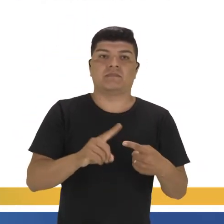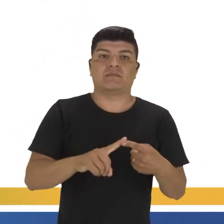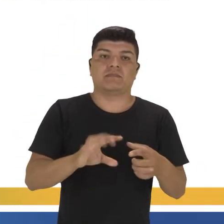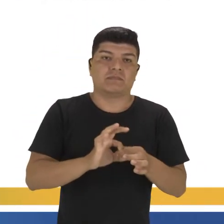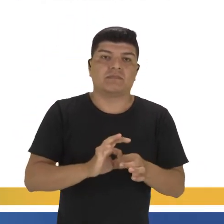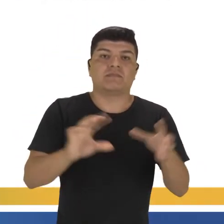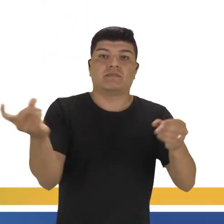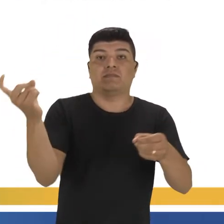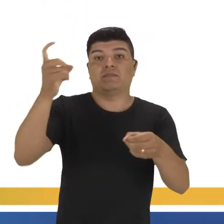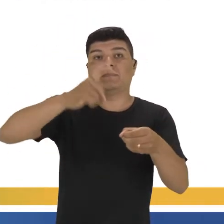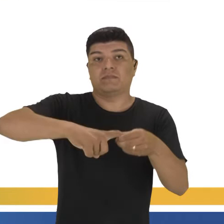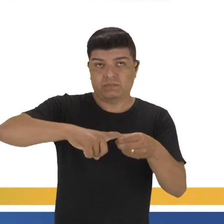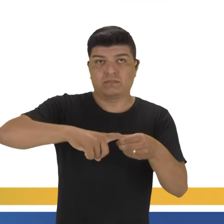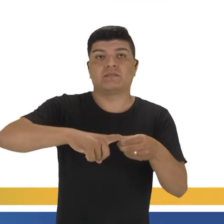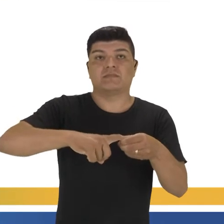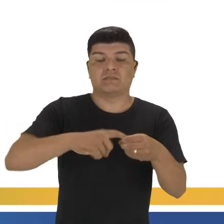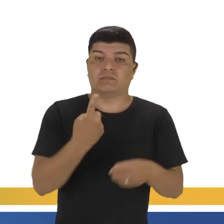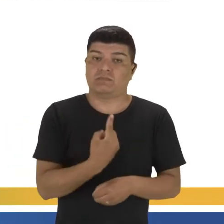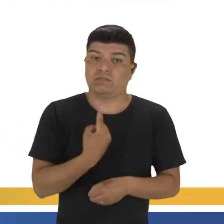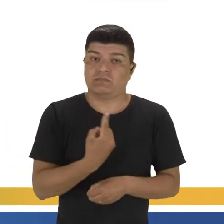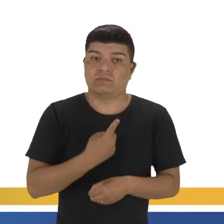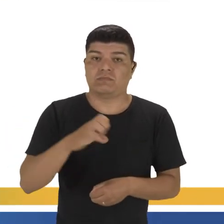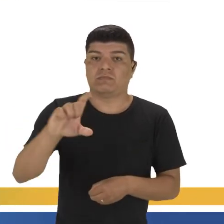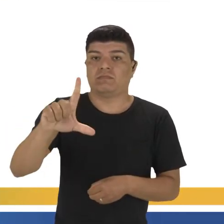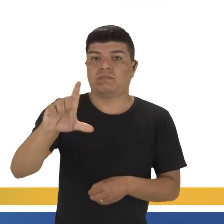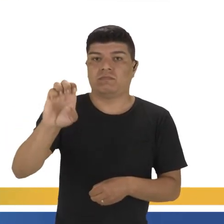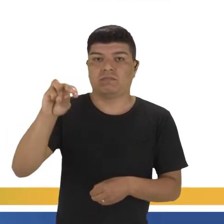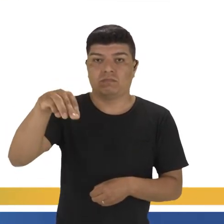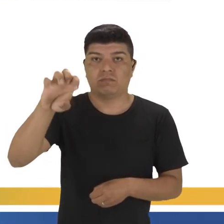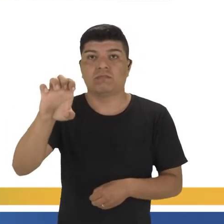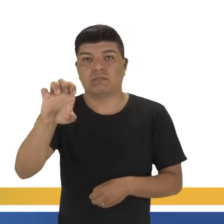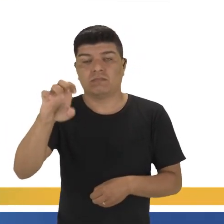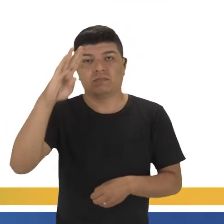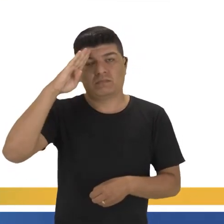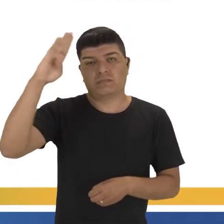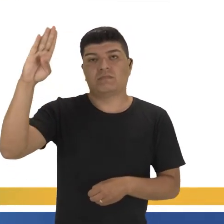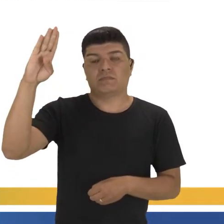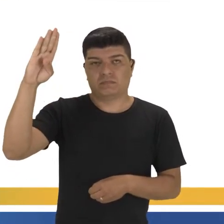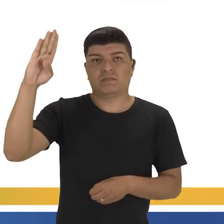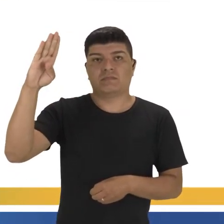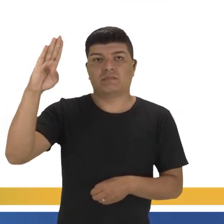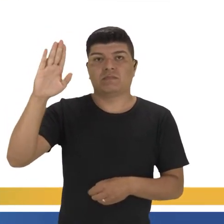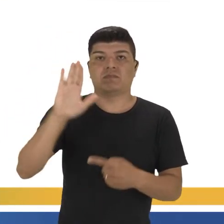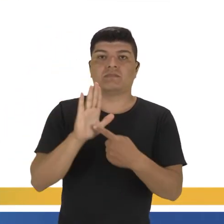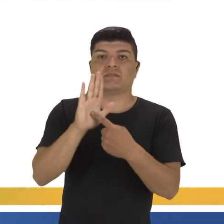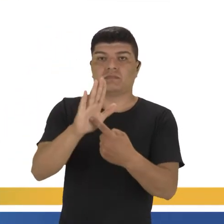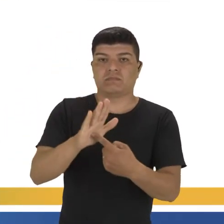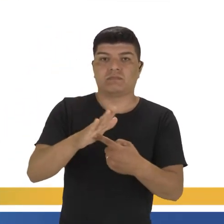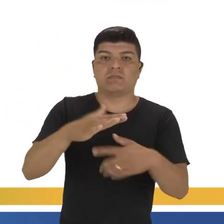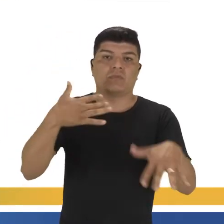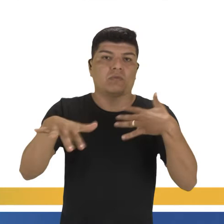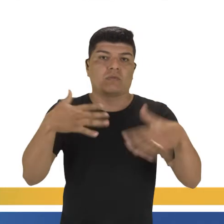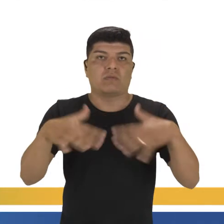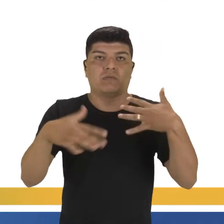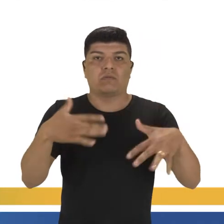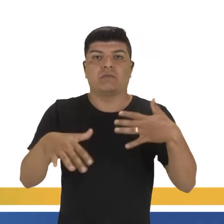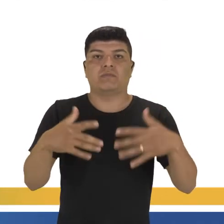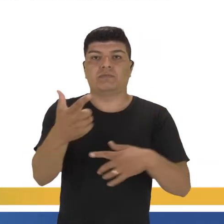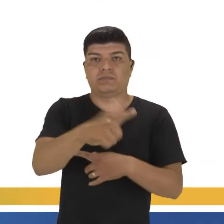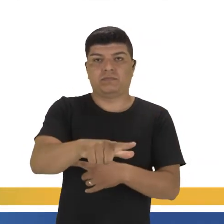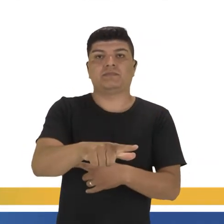liberdade e o retorno do exílio de Elaine, principalmente para reerguer o movimento